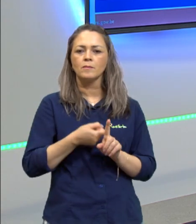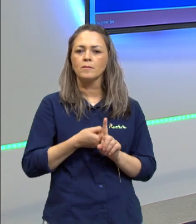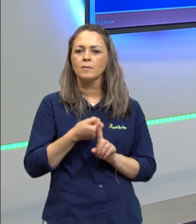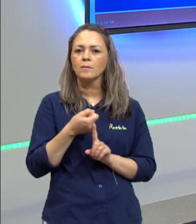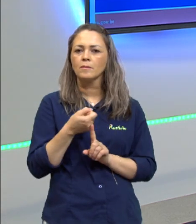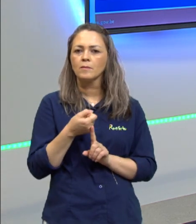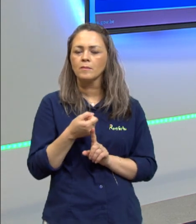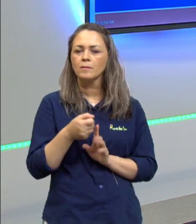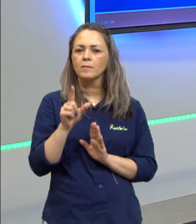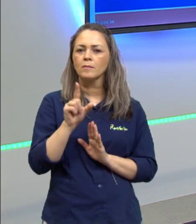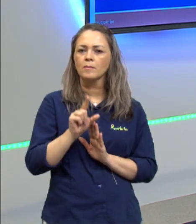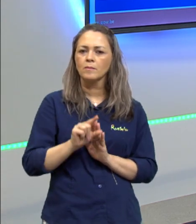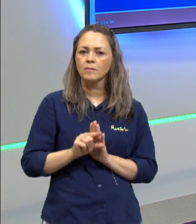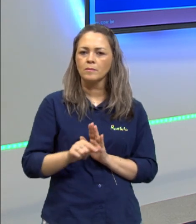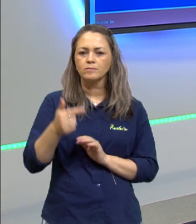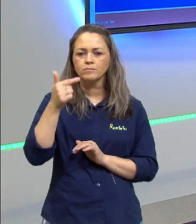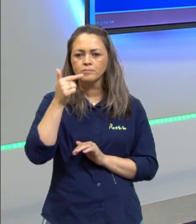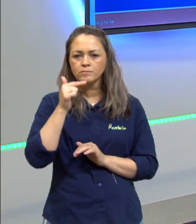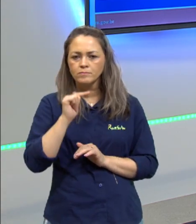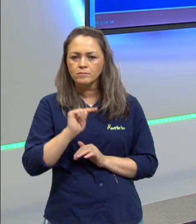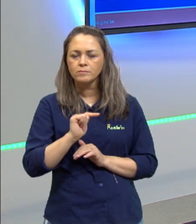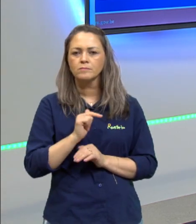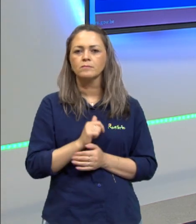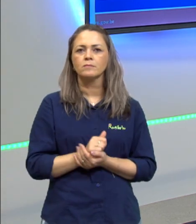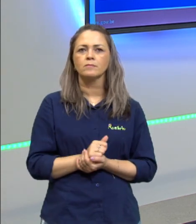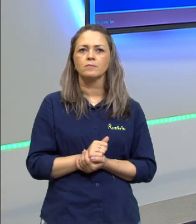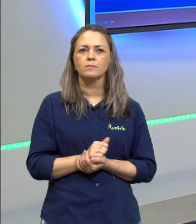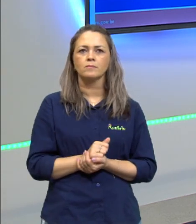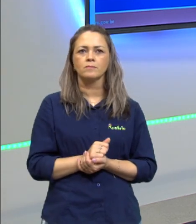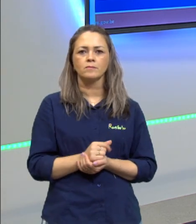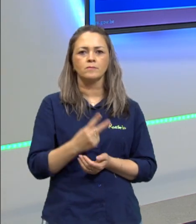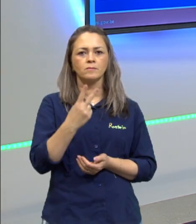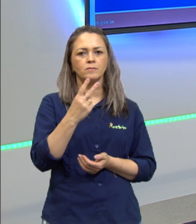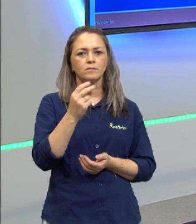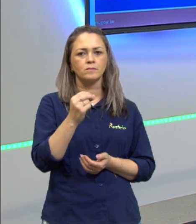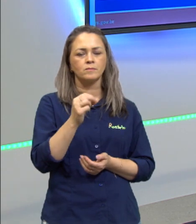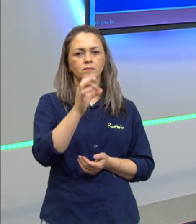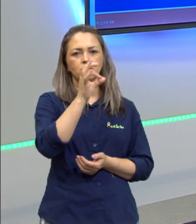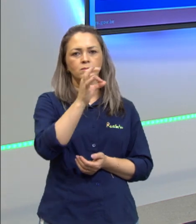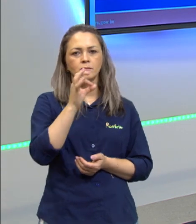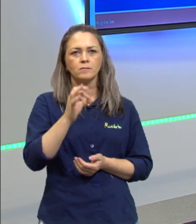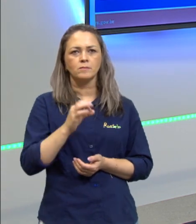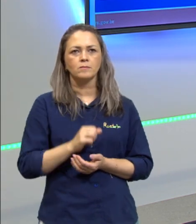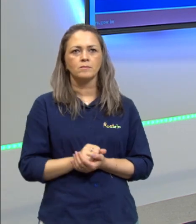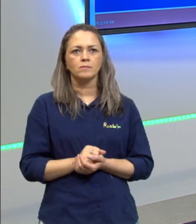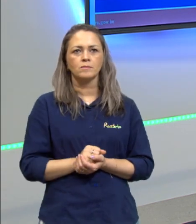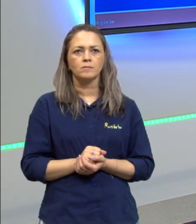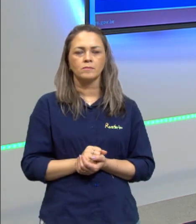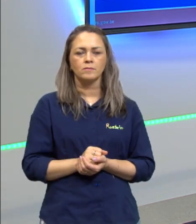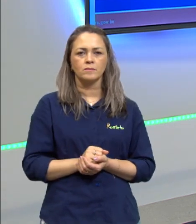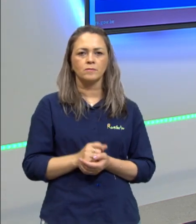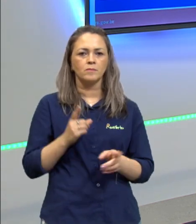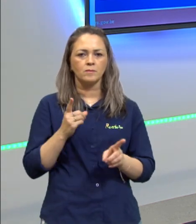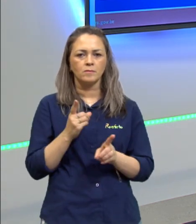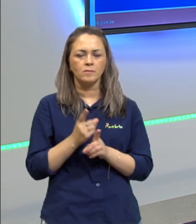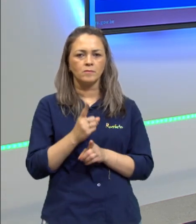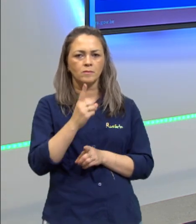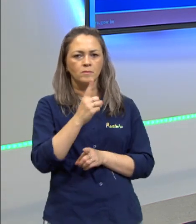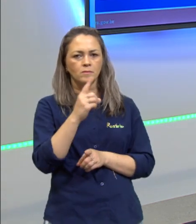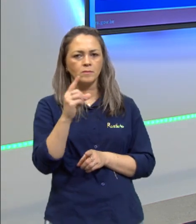reduz de novo e aí ela reduz mais 20% então o valor que eu encontrei de 210